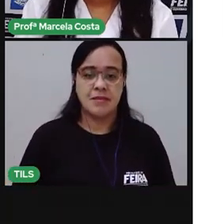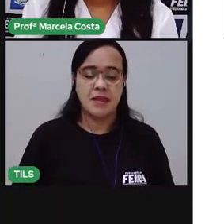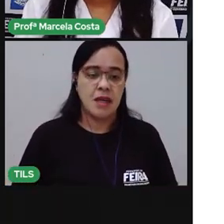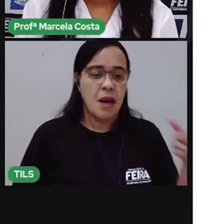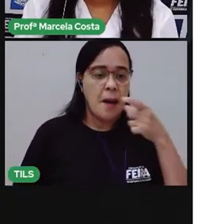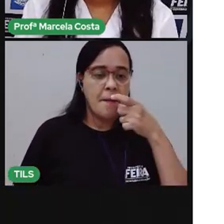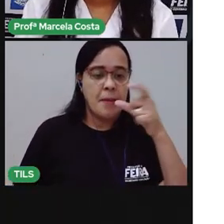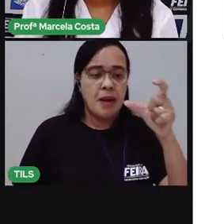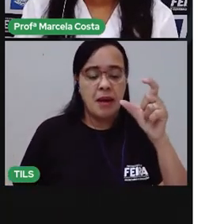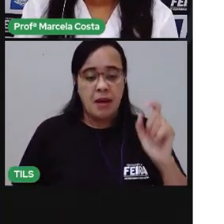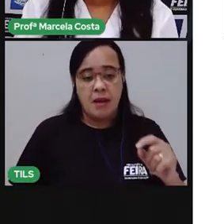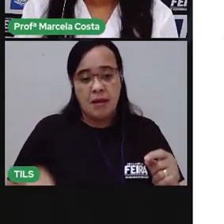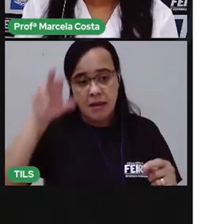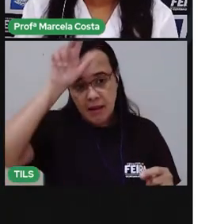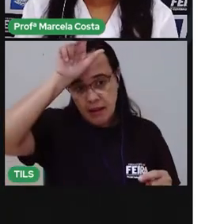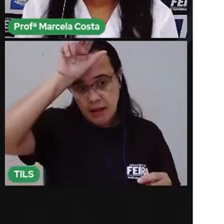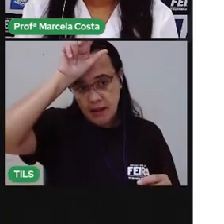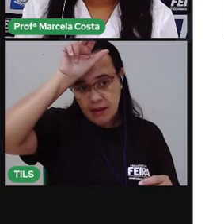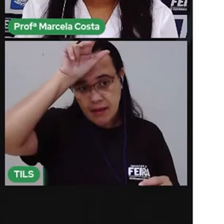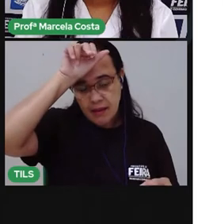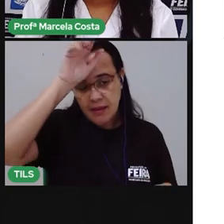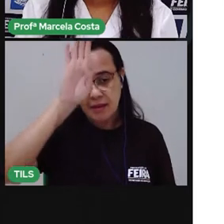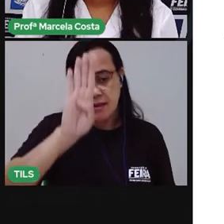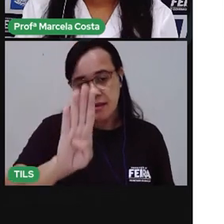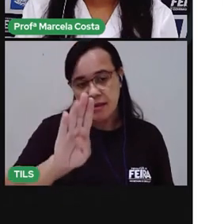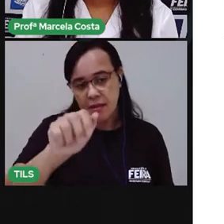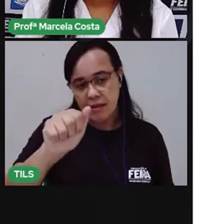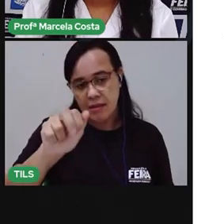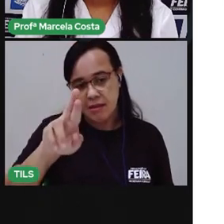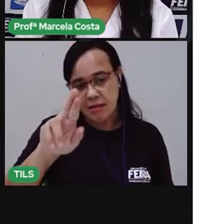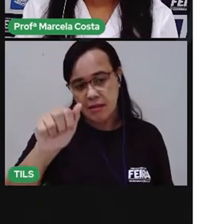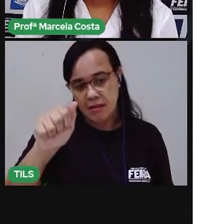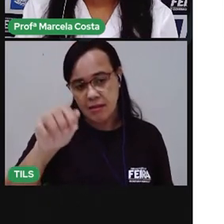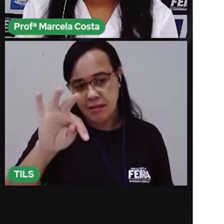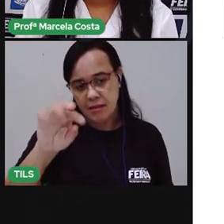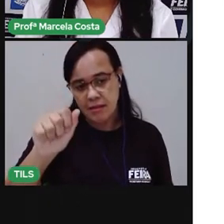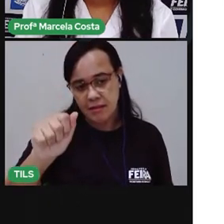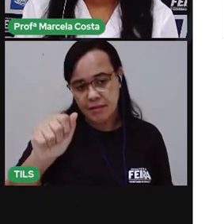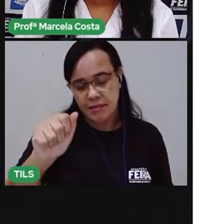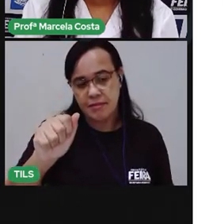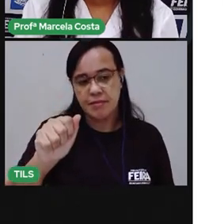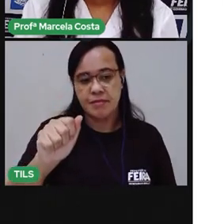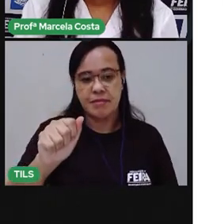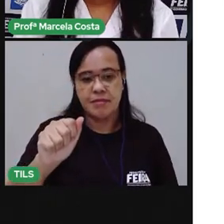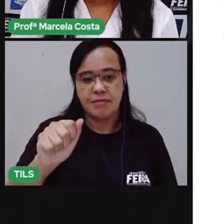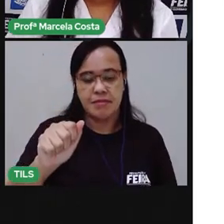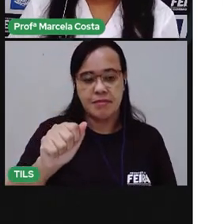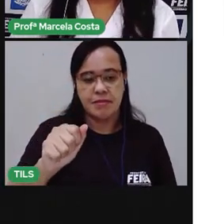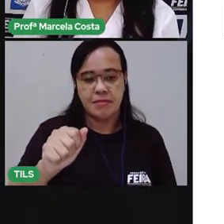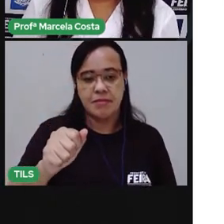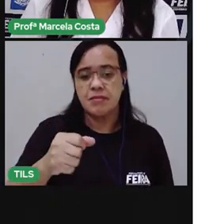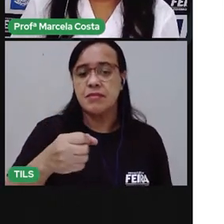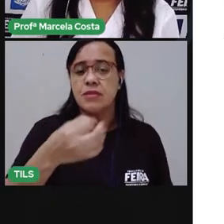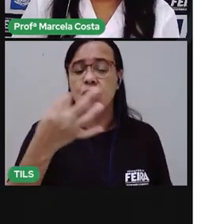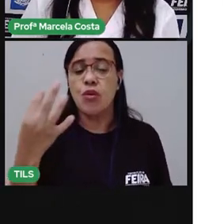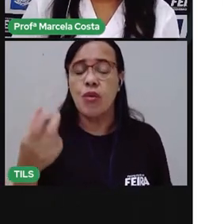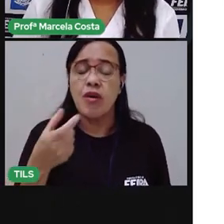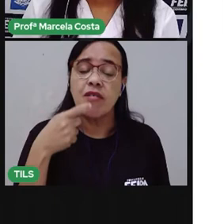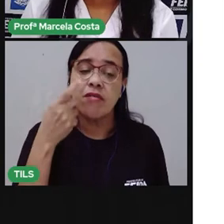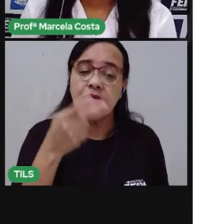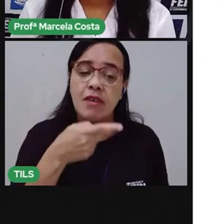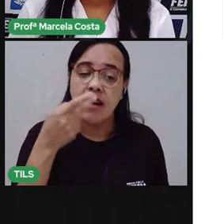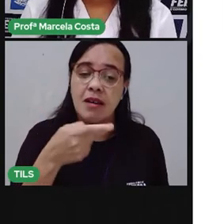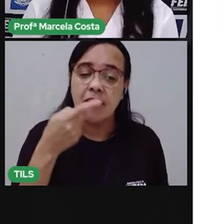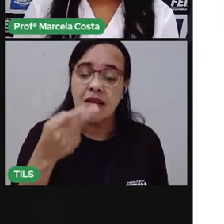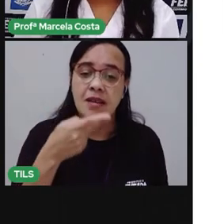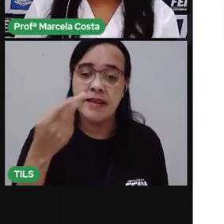barata. Ba-ra-ta. Quantas vezes você abriu a boca pra falar essa